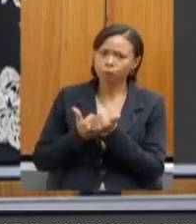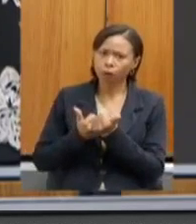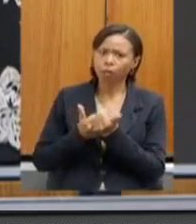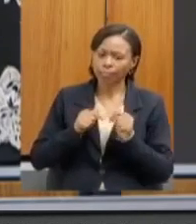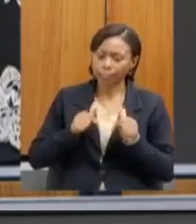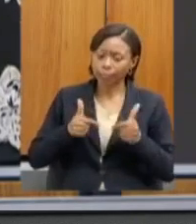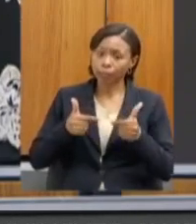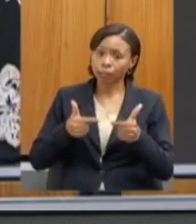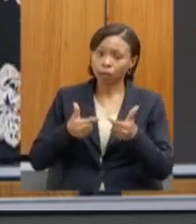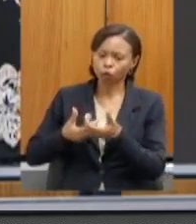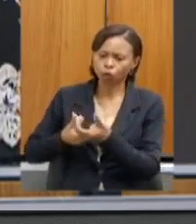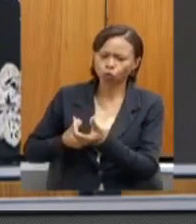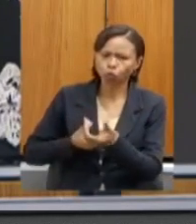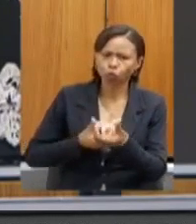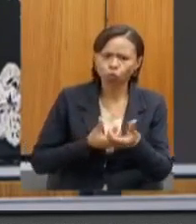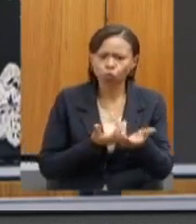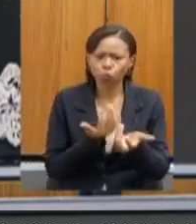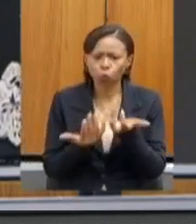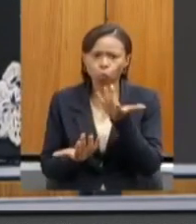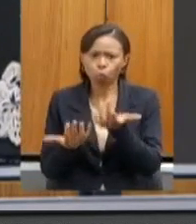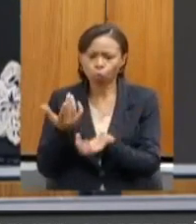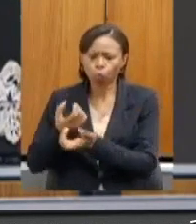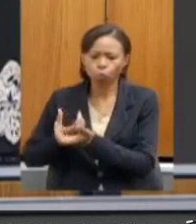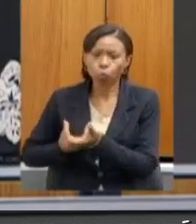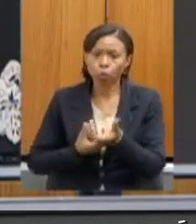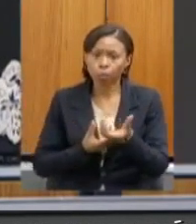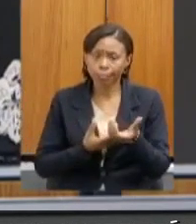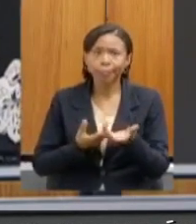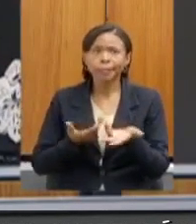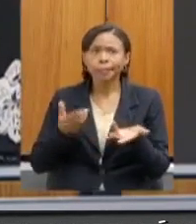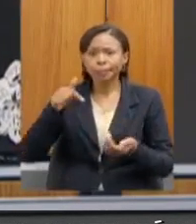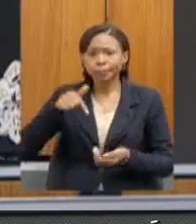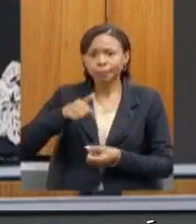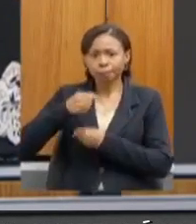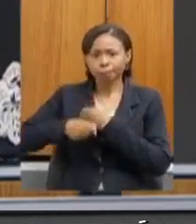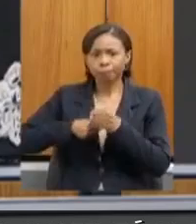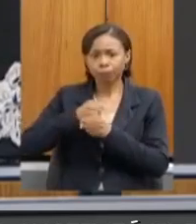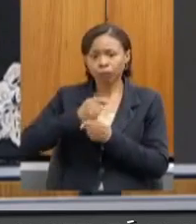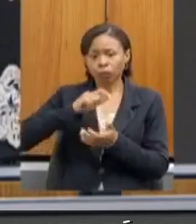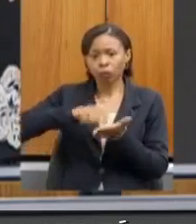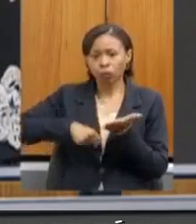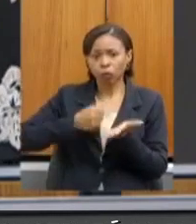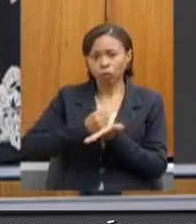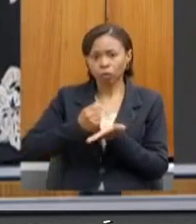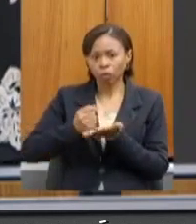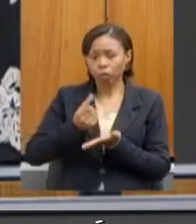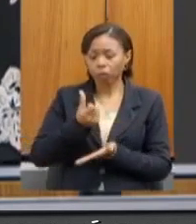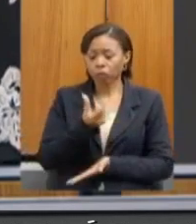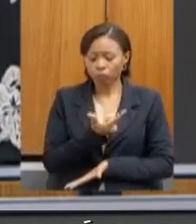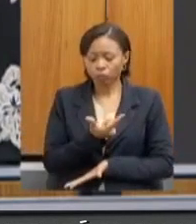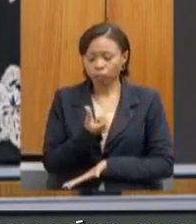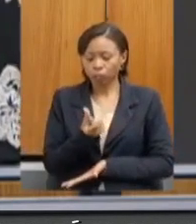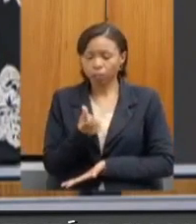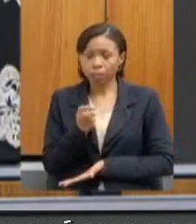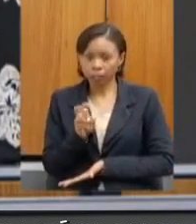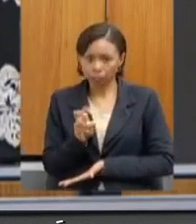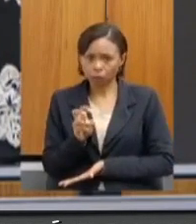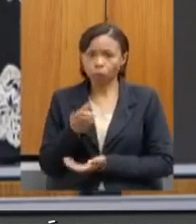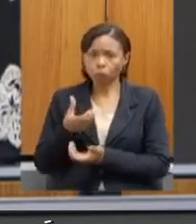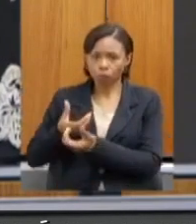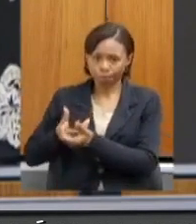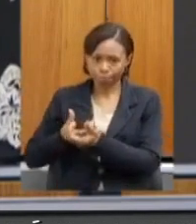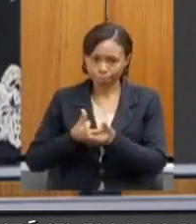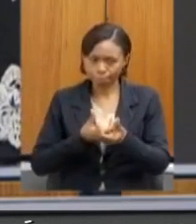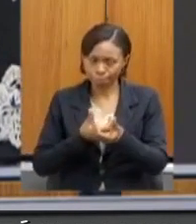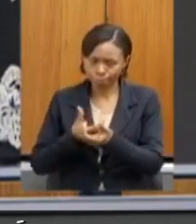florestais no período crítico de incêndio. Esse ano nós contratamos 265 brigadistas que são contratados